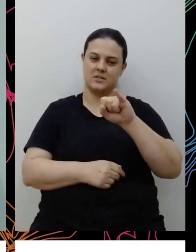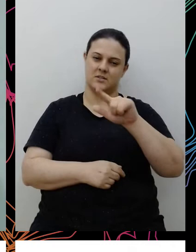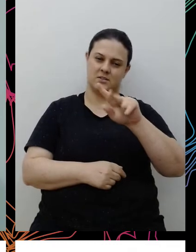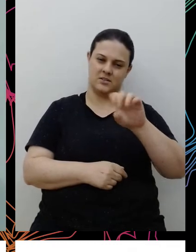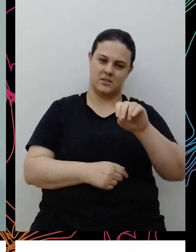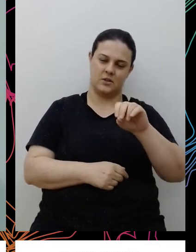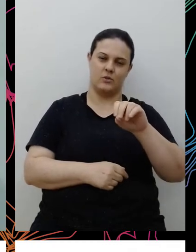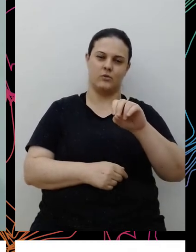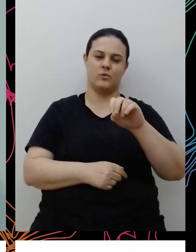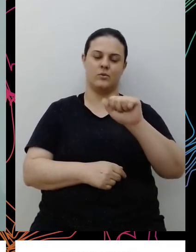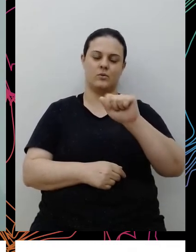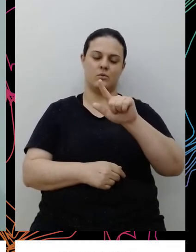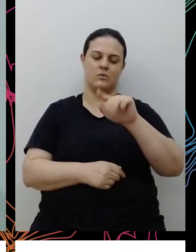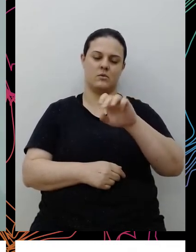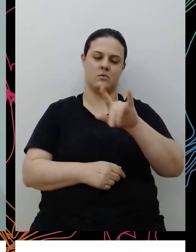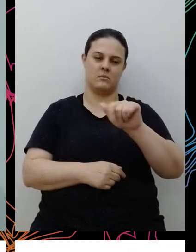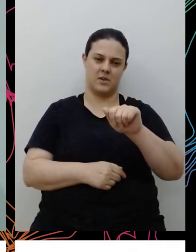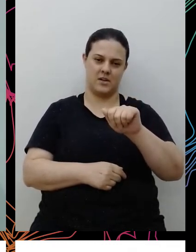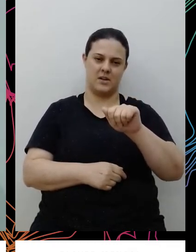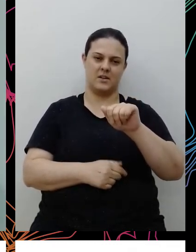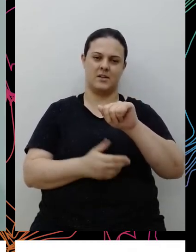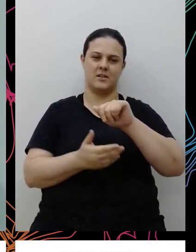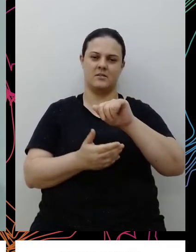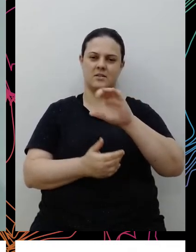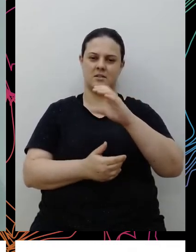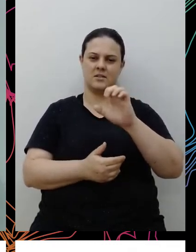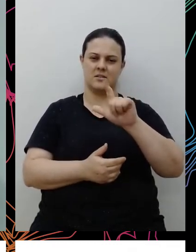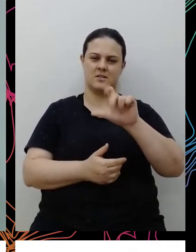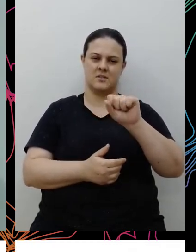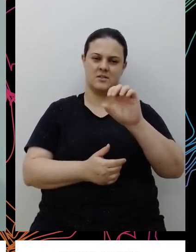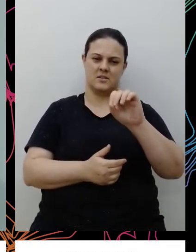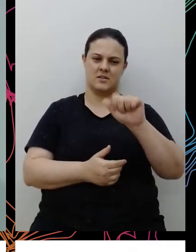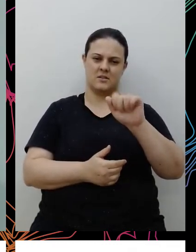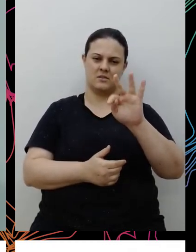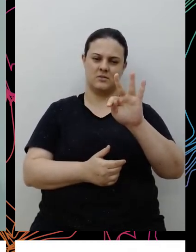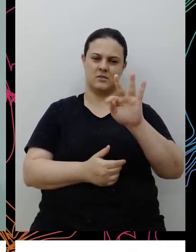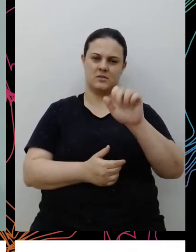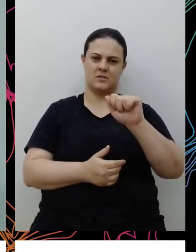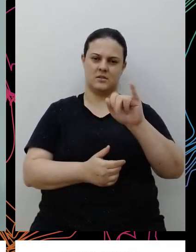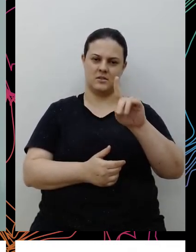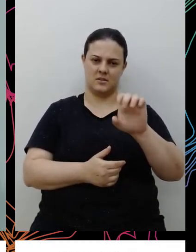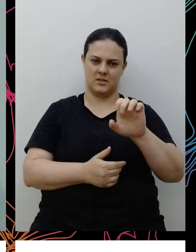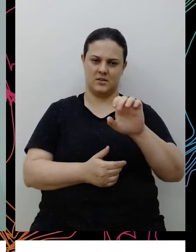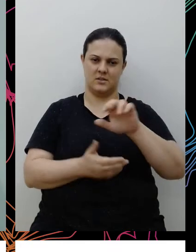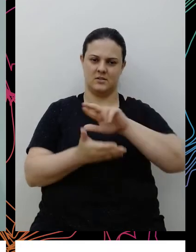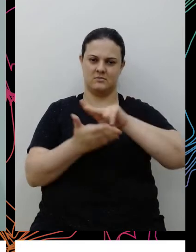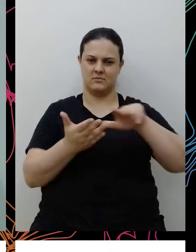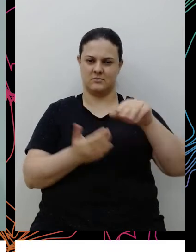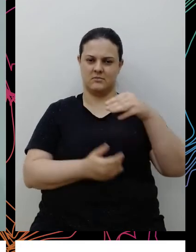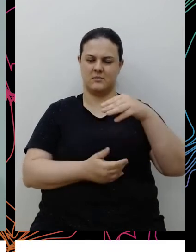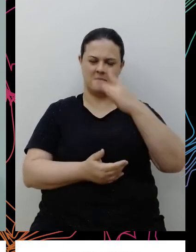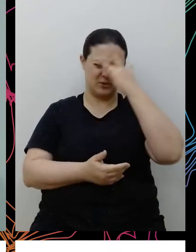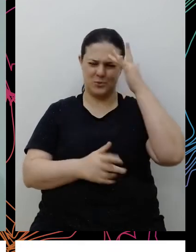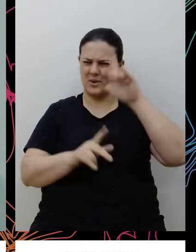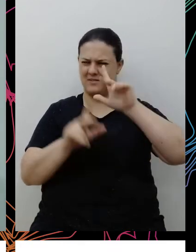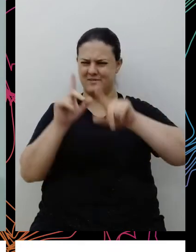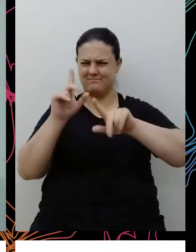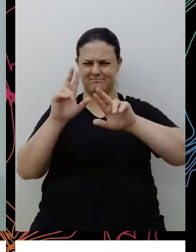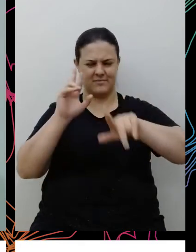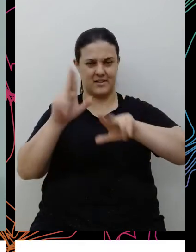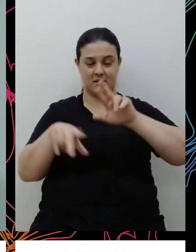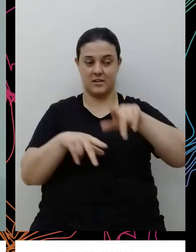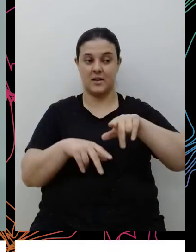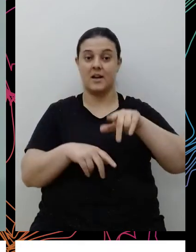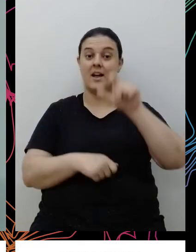Meirelles, Celso Ataíde, a Carla Pereira, Mariana Ferreira, Maurício Pestana, enfim, ouvindo